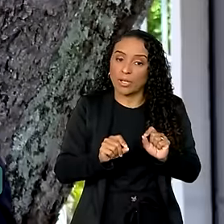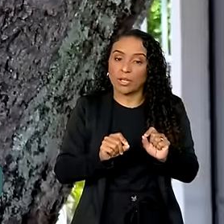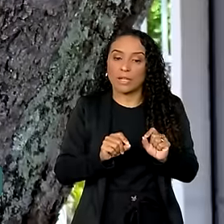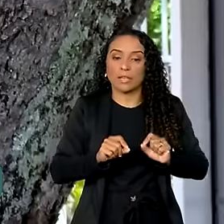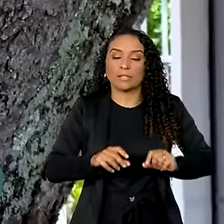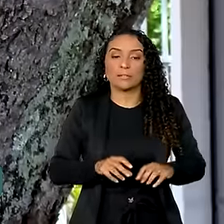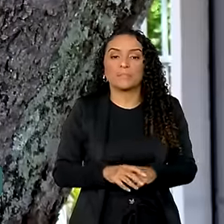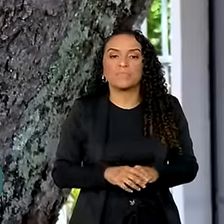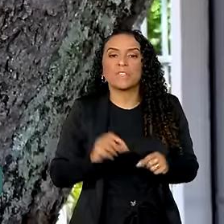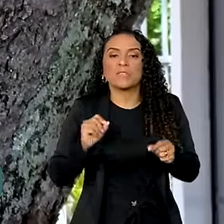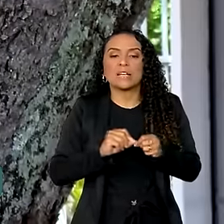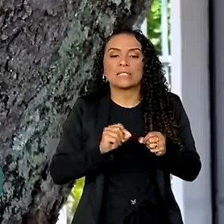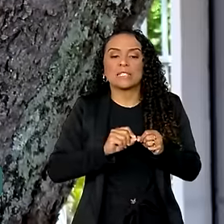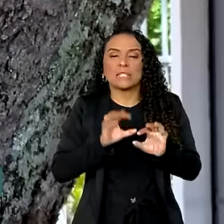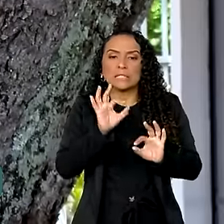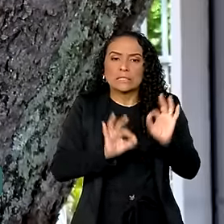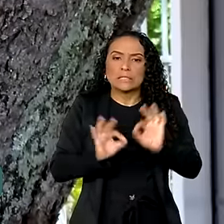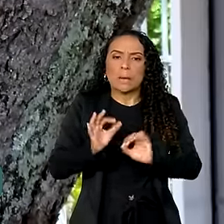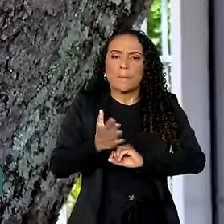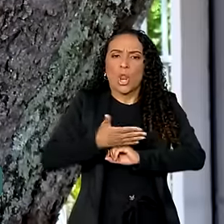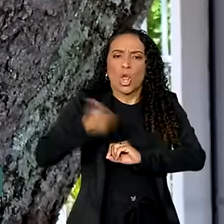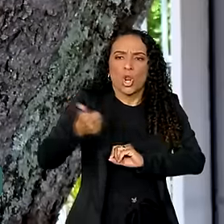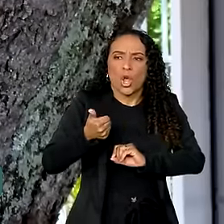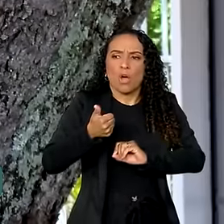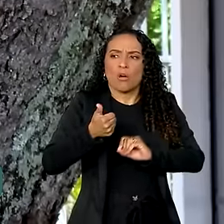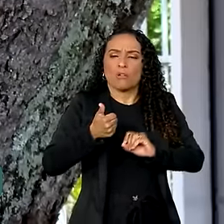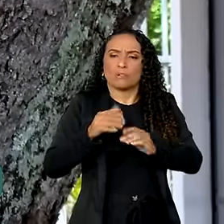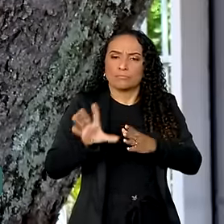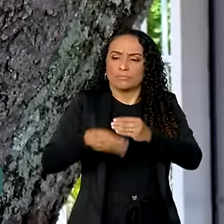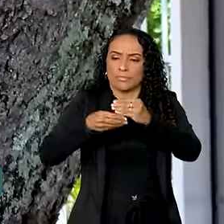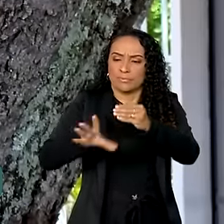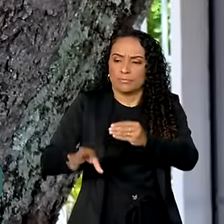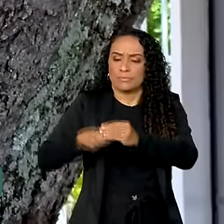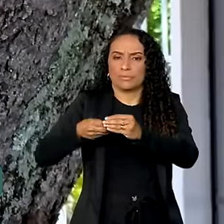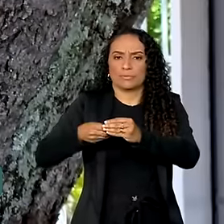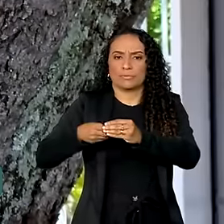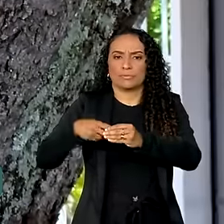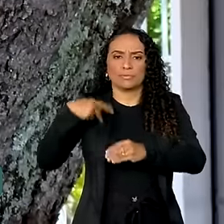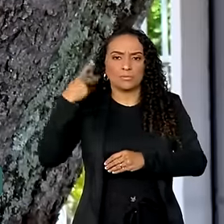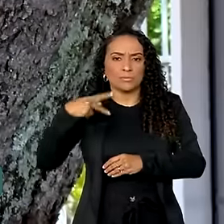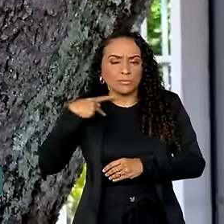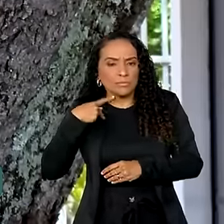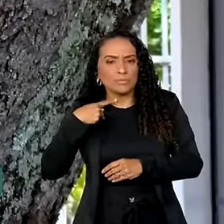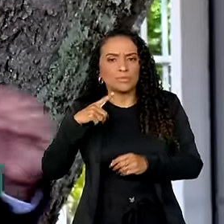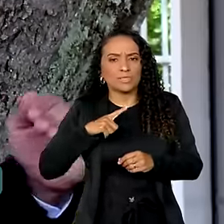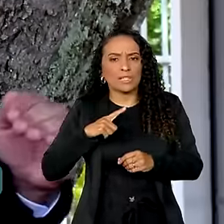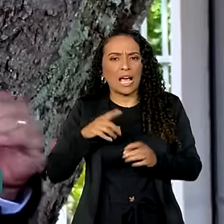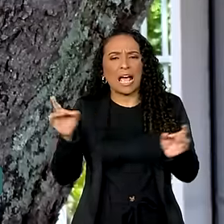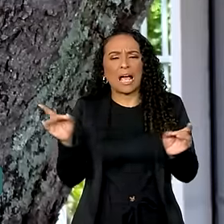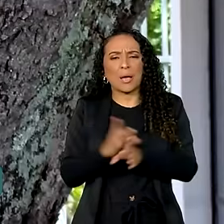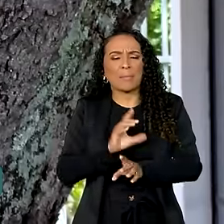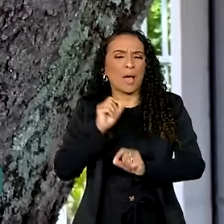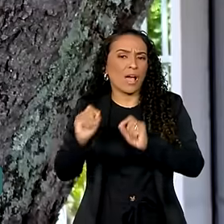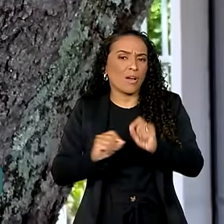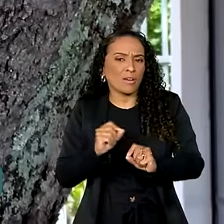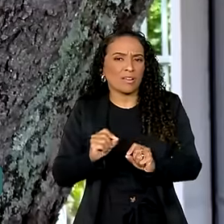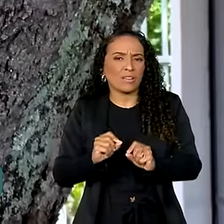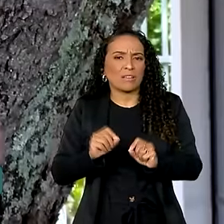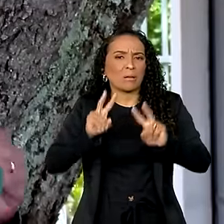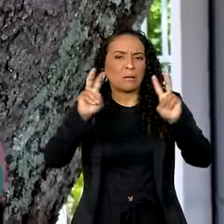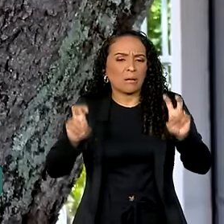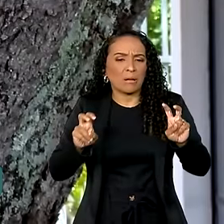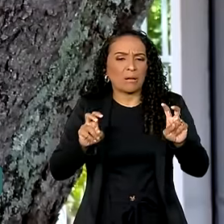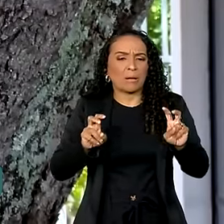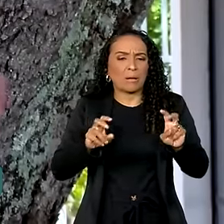fazer um aprimoramento do rito das emendas parlamentares. Tem um novo rito, é acabar de vez com as chamadas